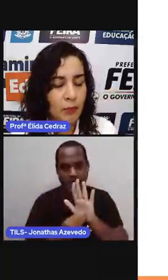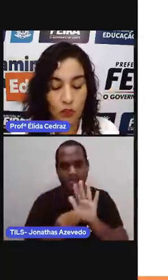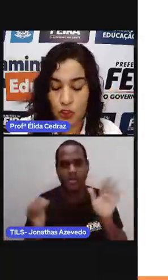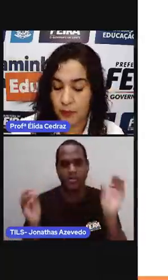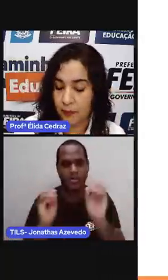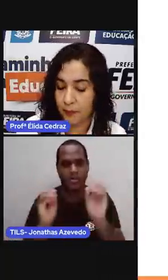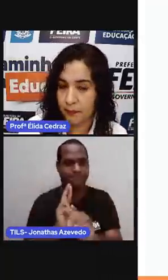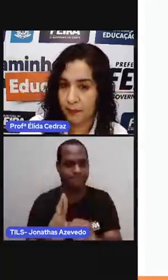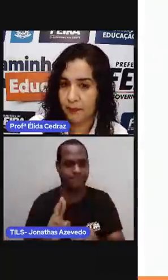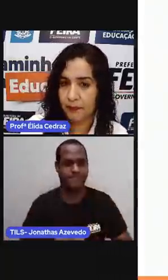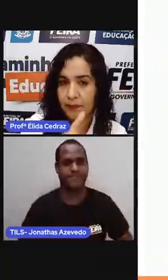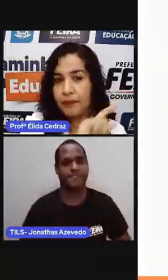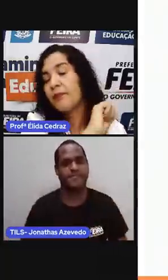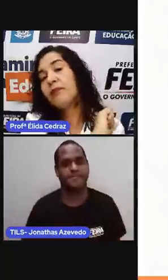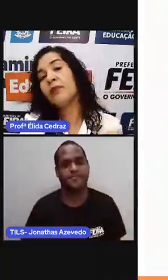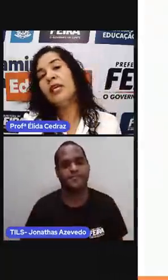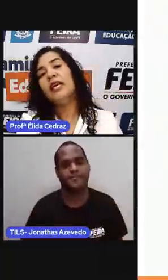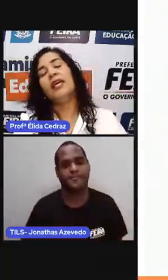põe a resposta.